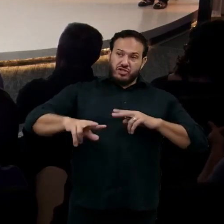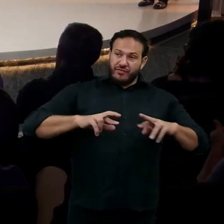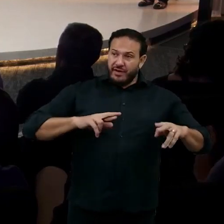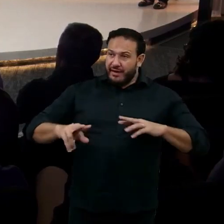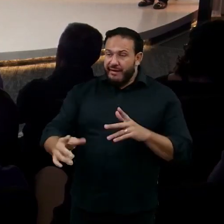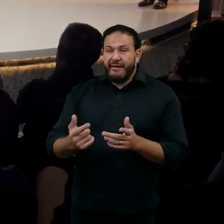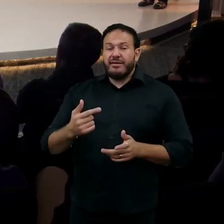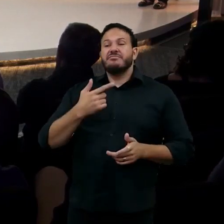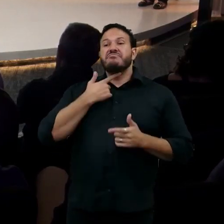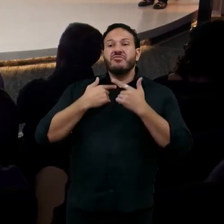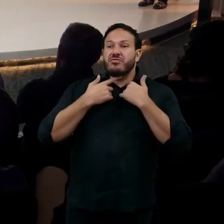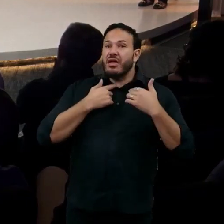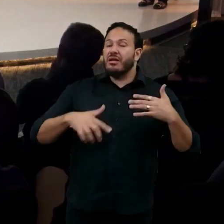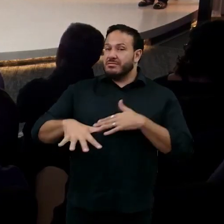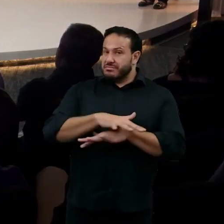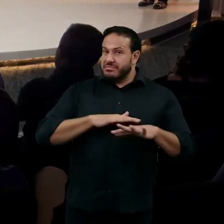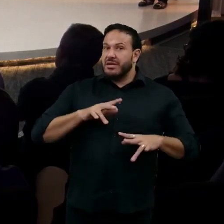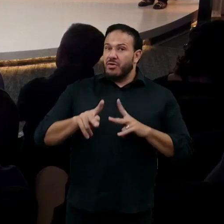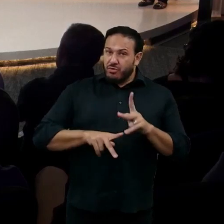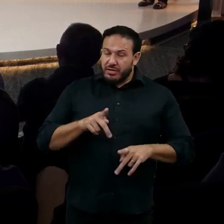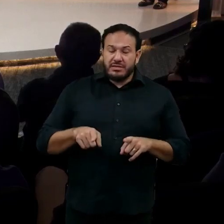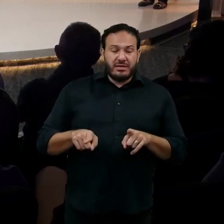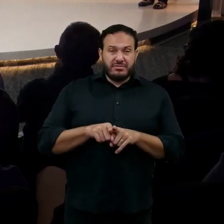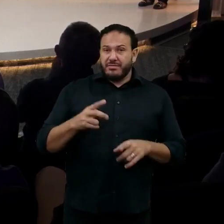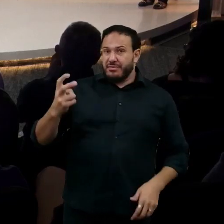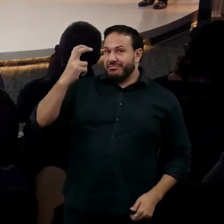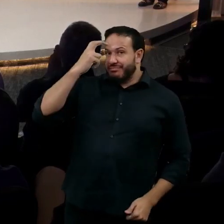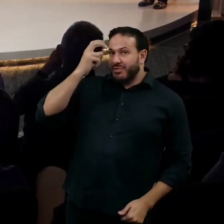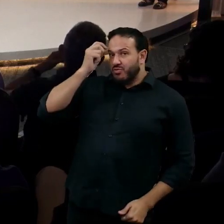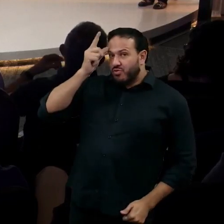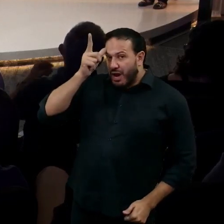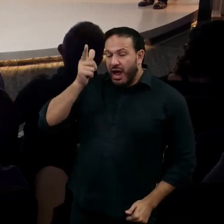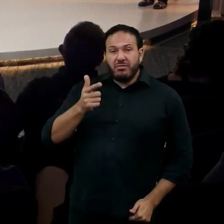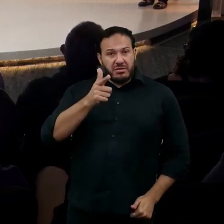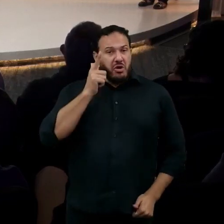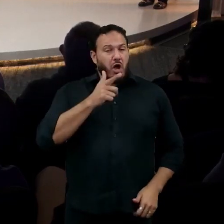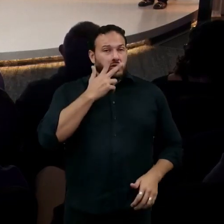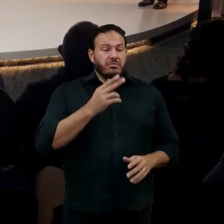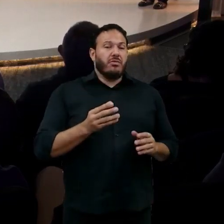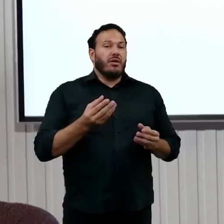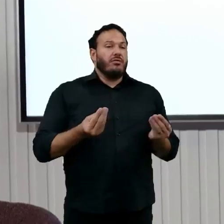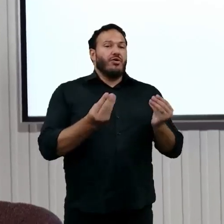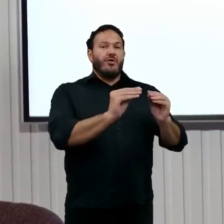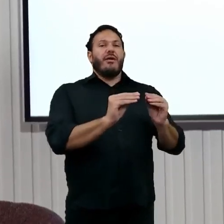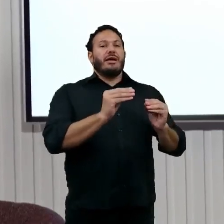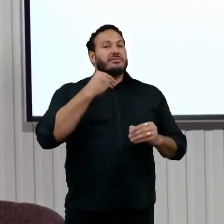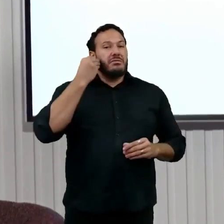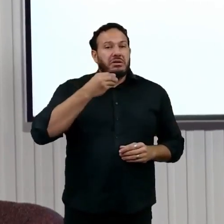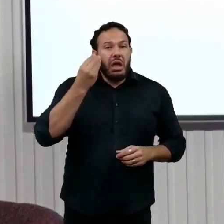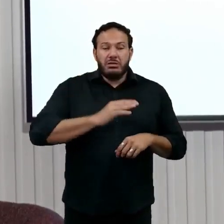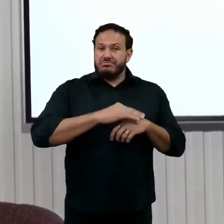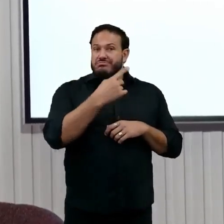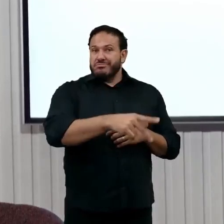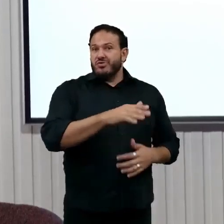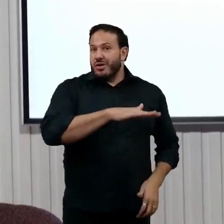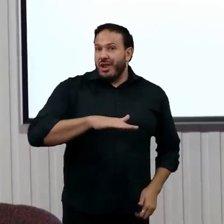população também e culturais. E aí você pode personalizar a experiência do aluno com a ajuda de um sistema